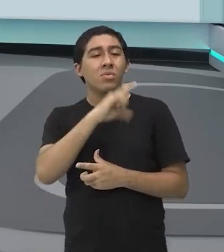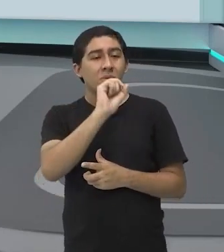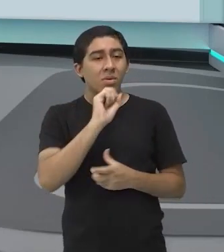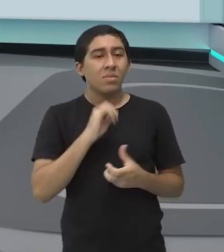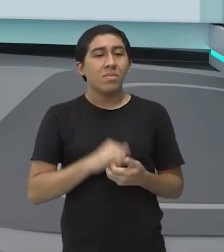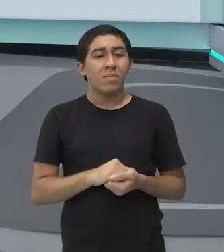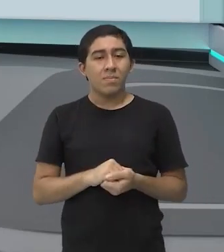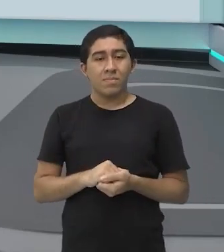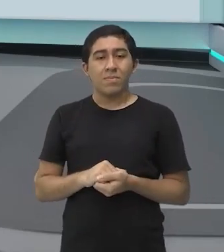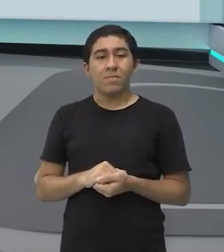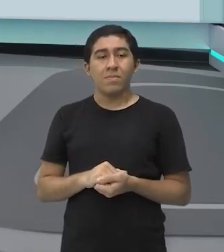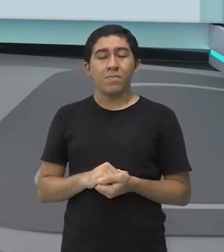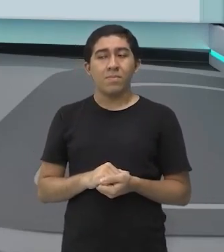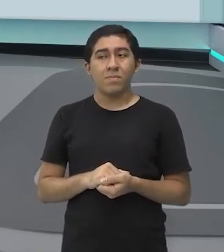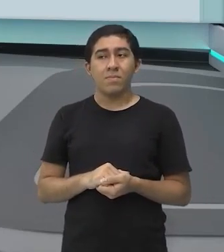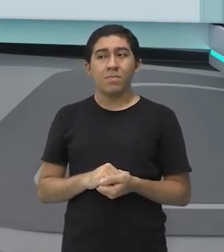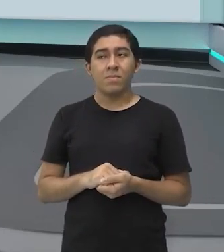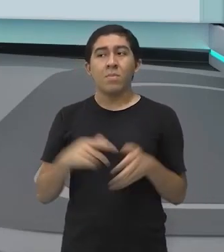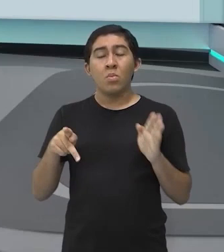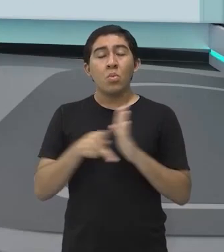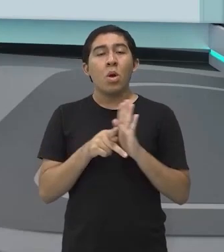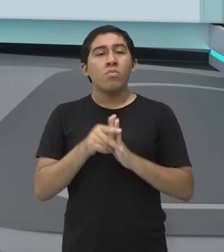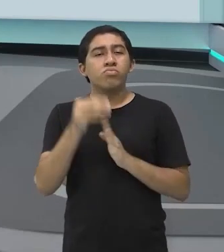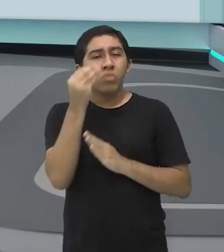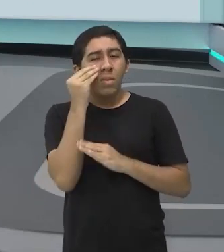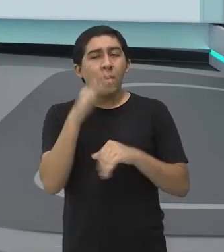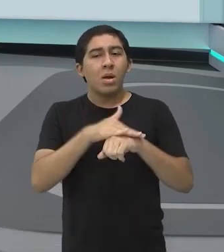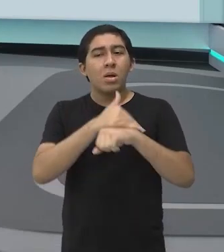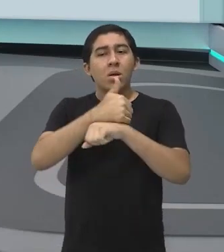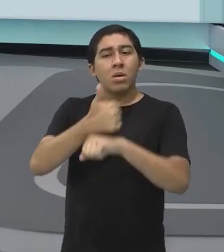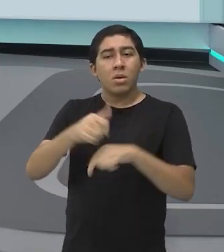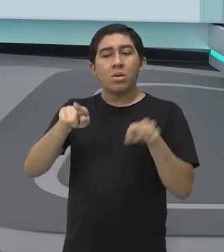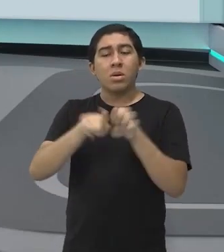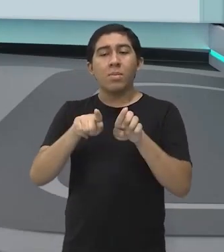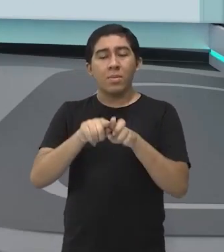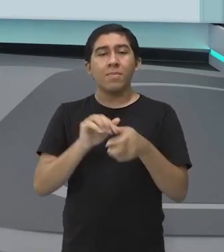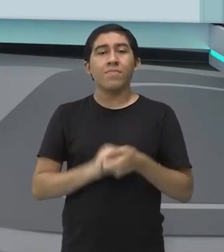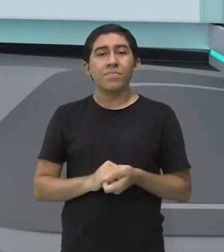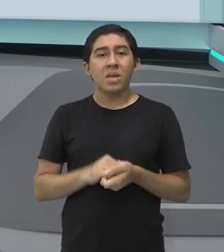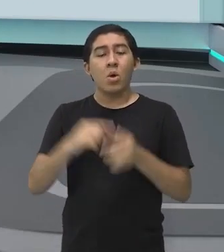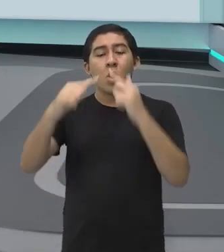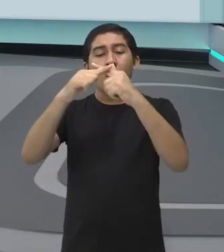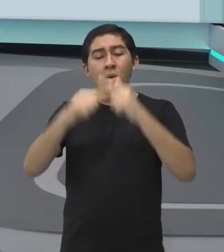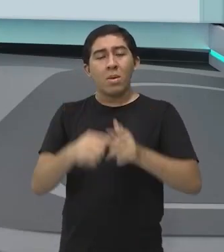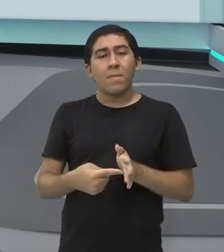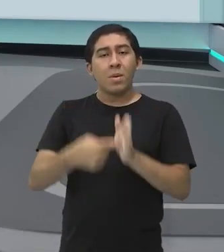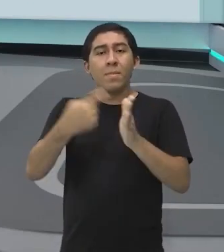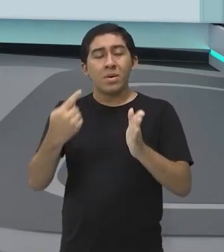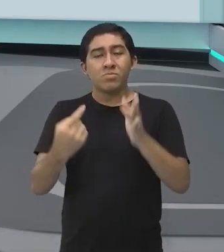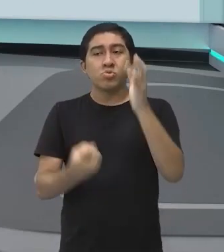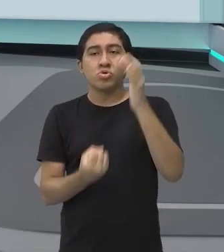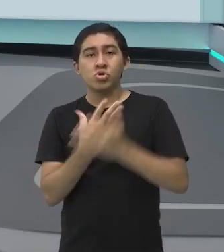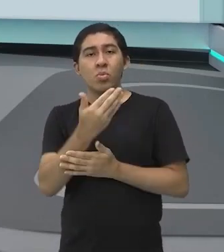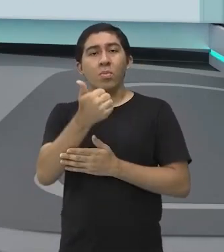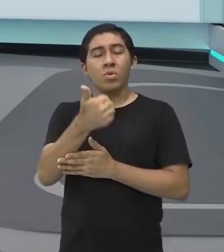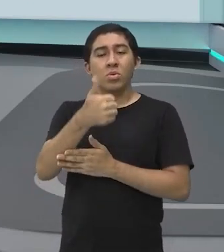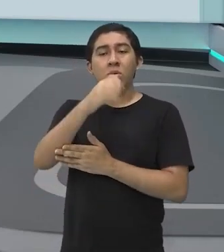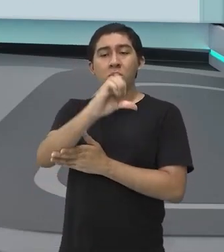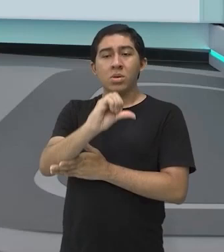um vislumbre melhor, né? Os primeiros campeonatos de skate, eles surgiram em 1965,